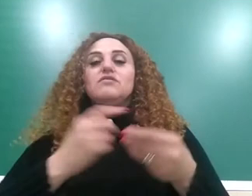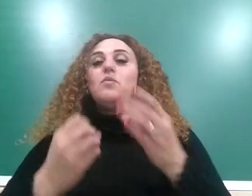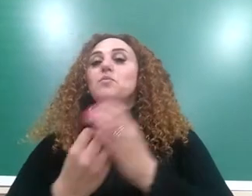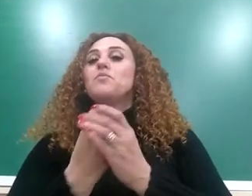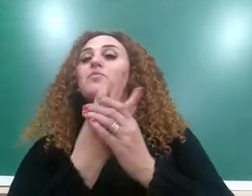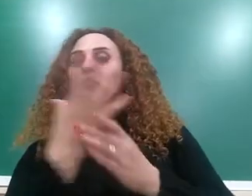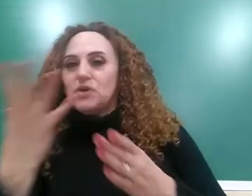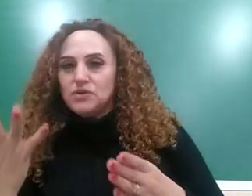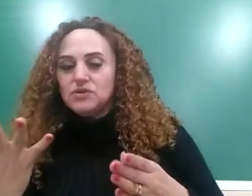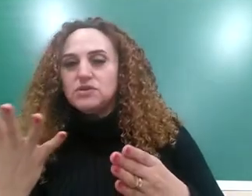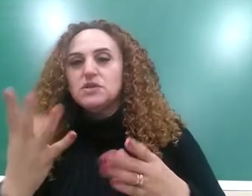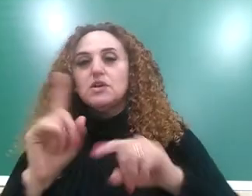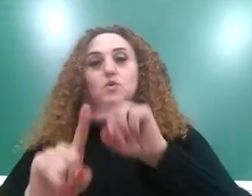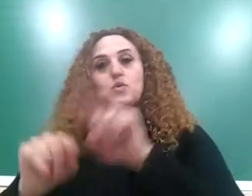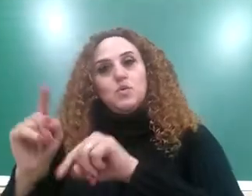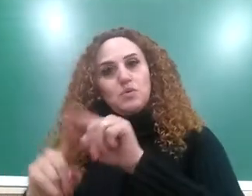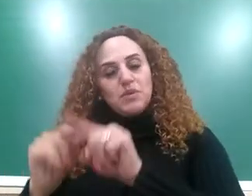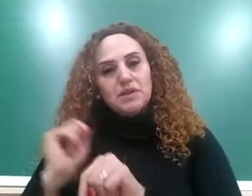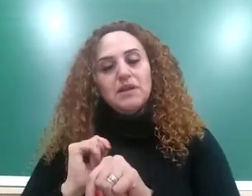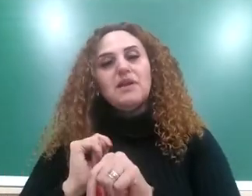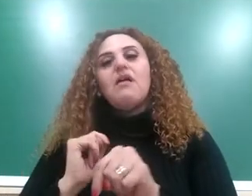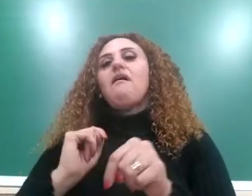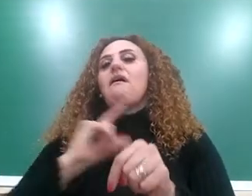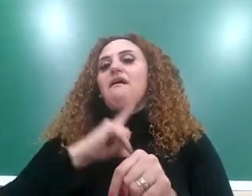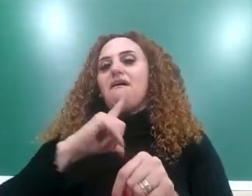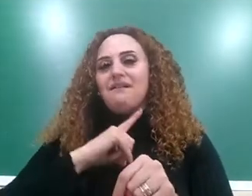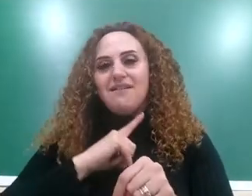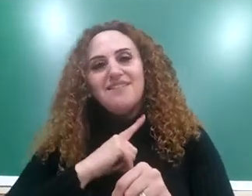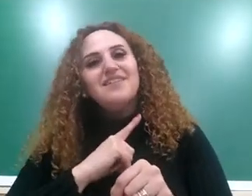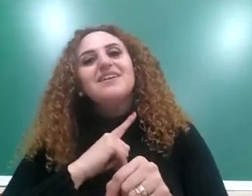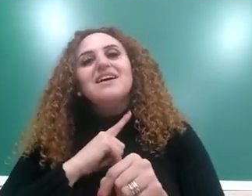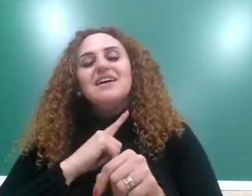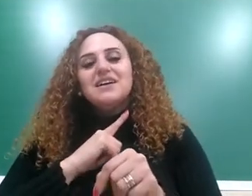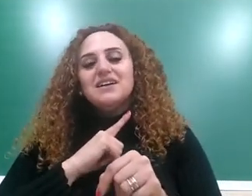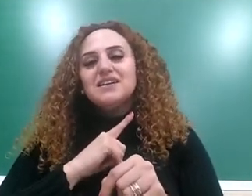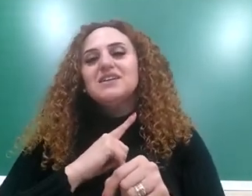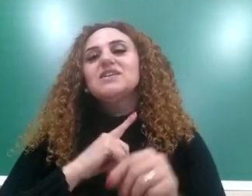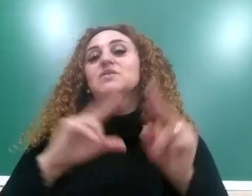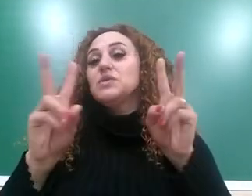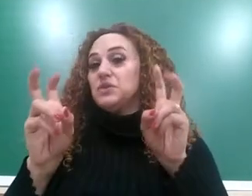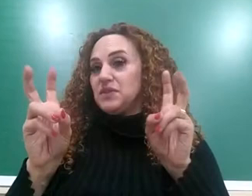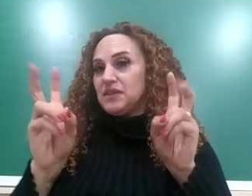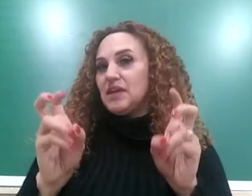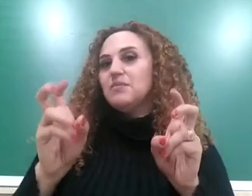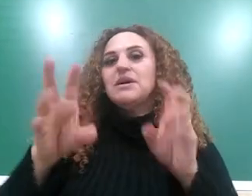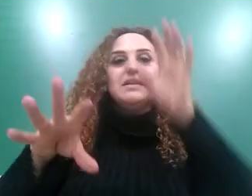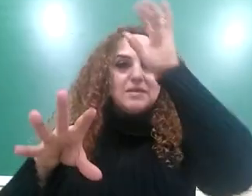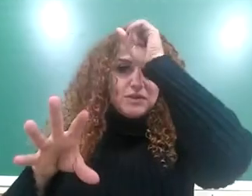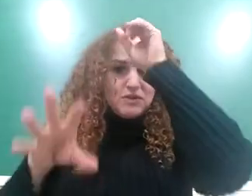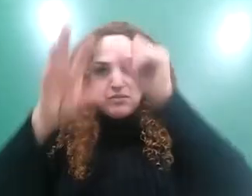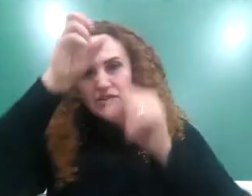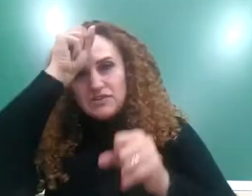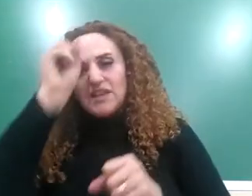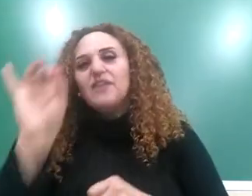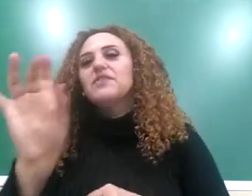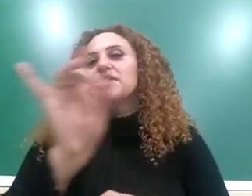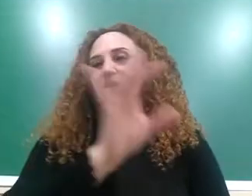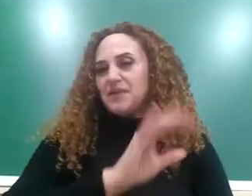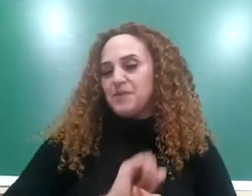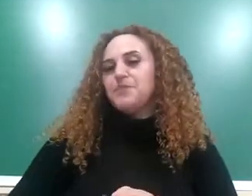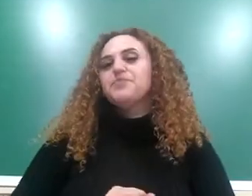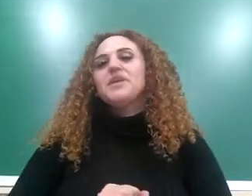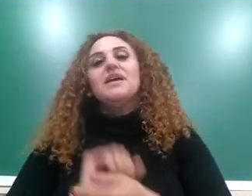também um material, um arquivo a respeito do aprendizado de vocês. Espero que vocês